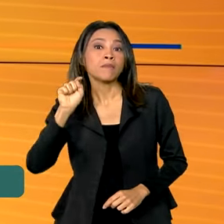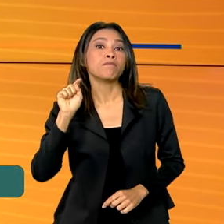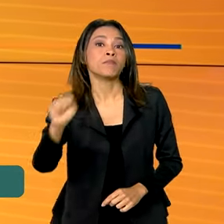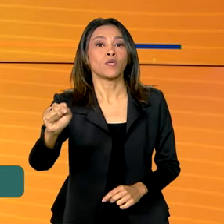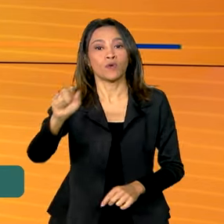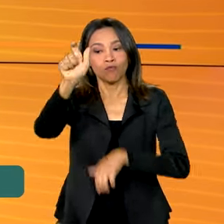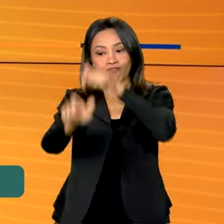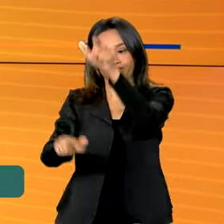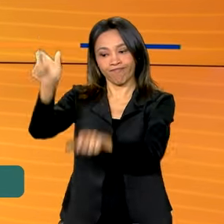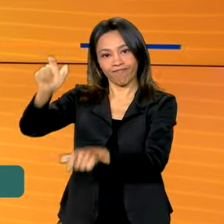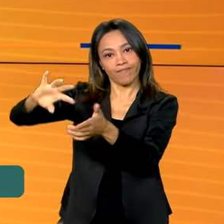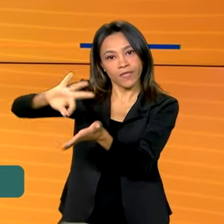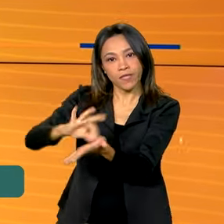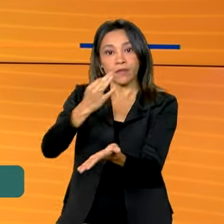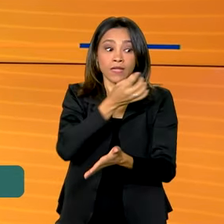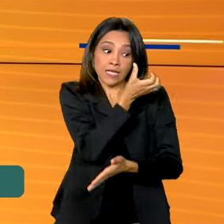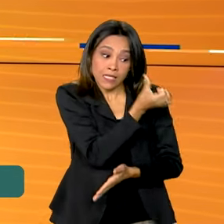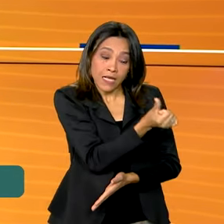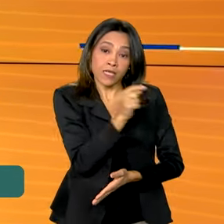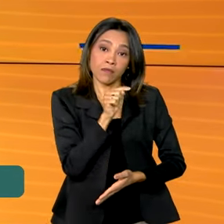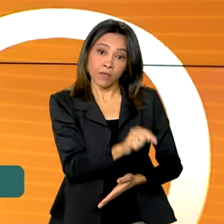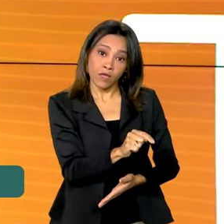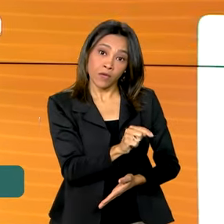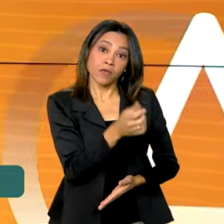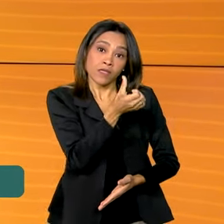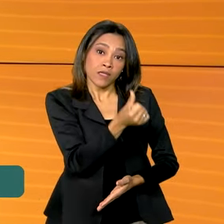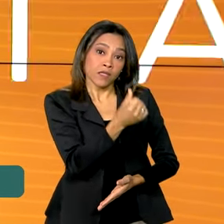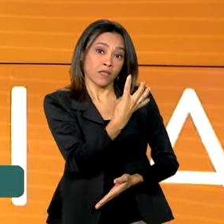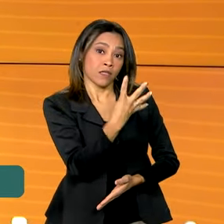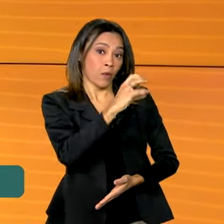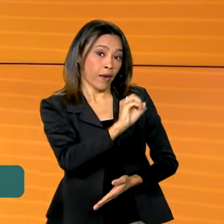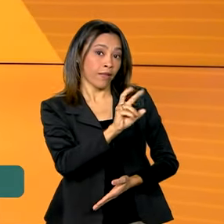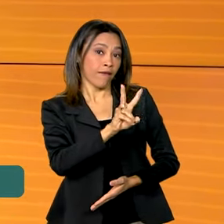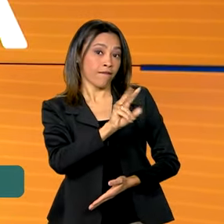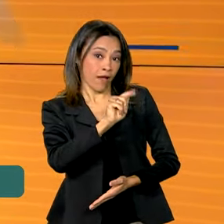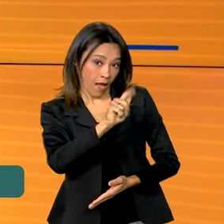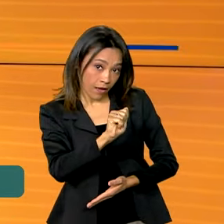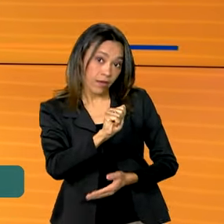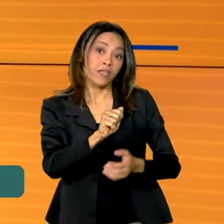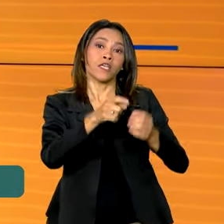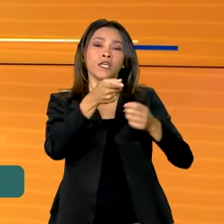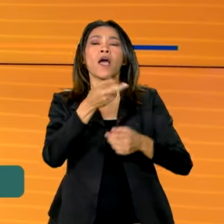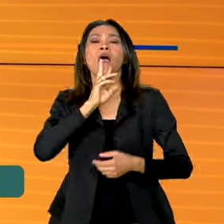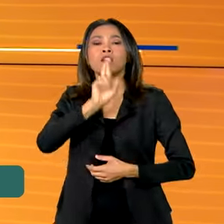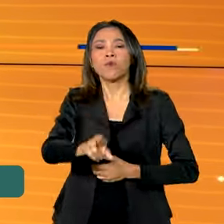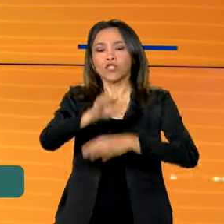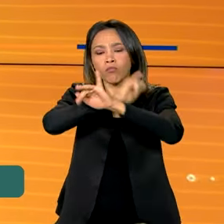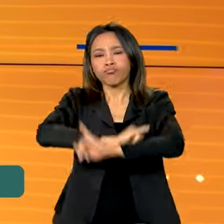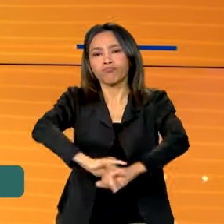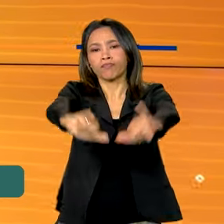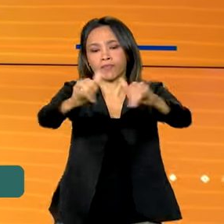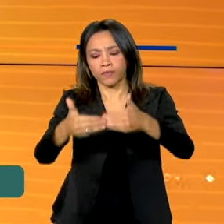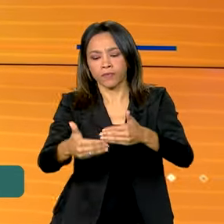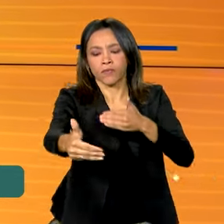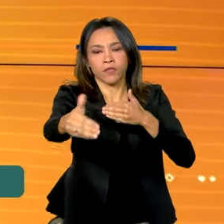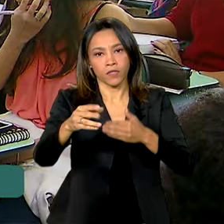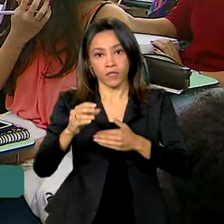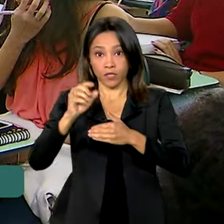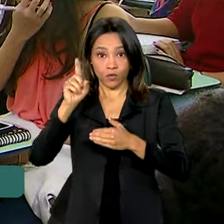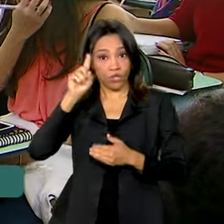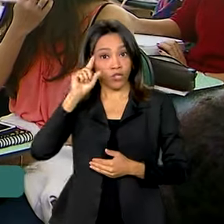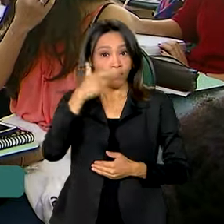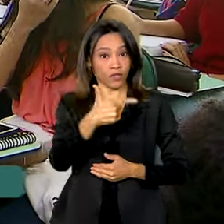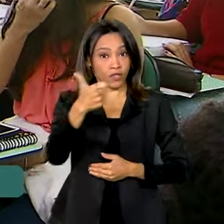inscritos. Serão 6.640 vagas e o resultado será divulgado no dia 21 de novembro.